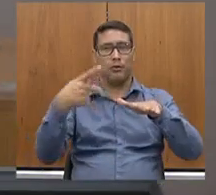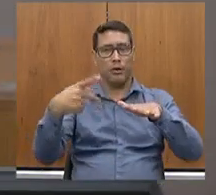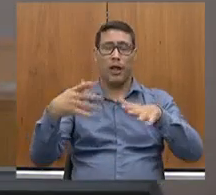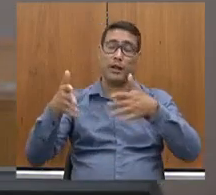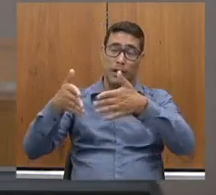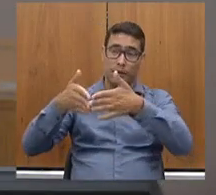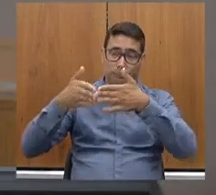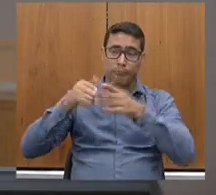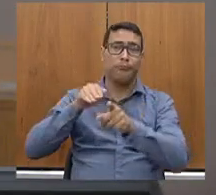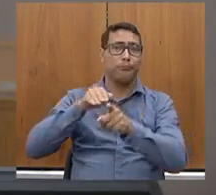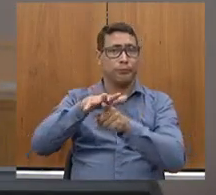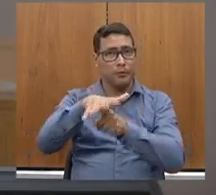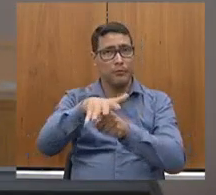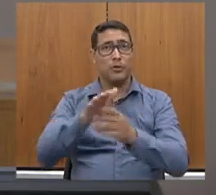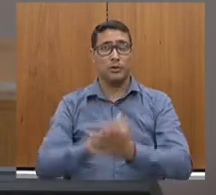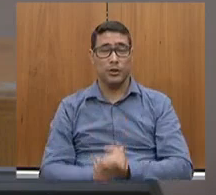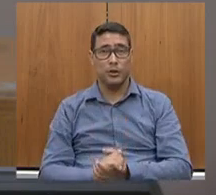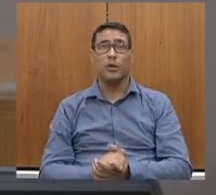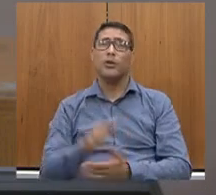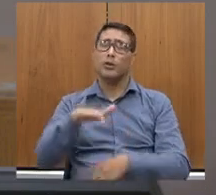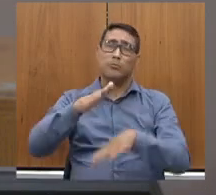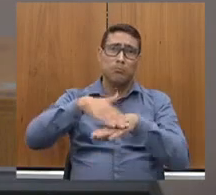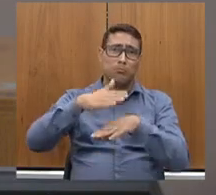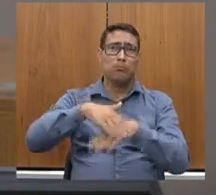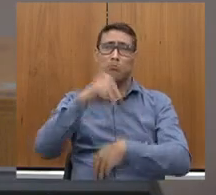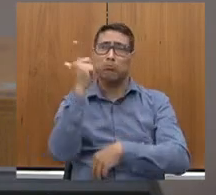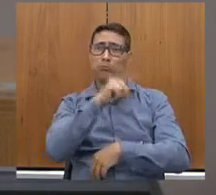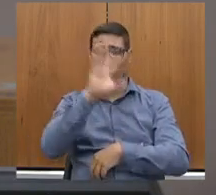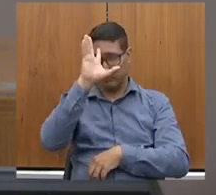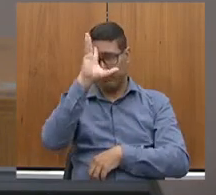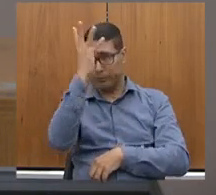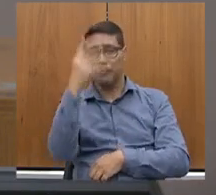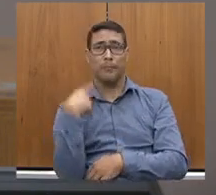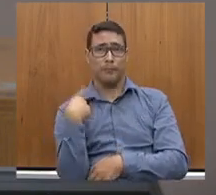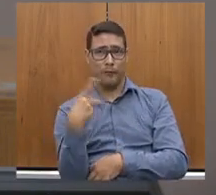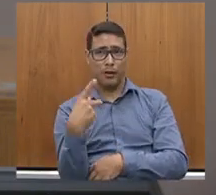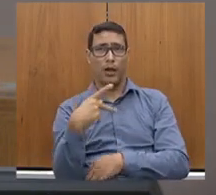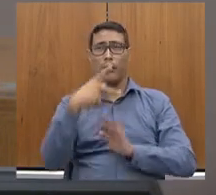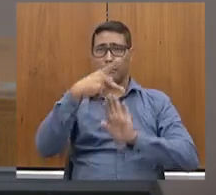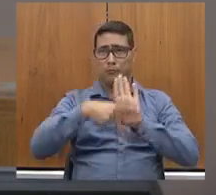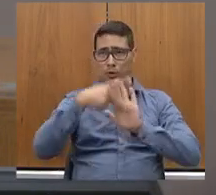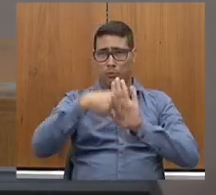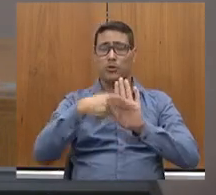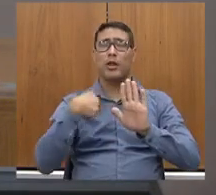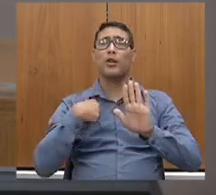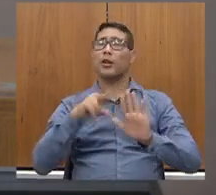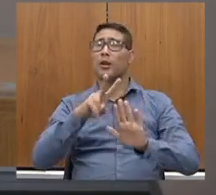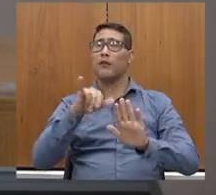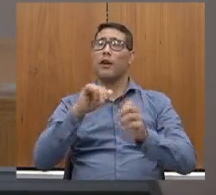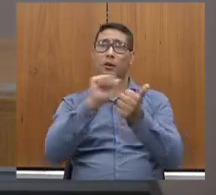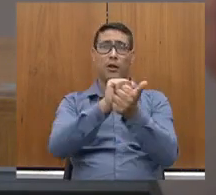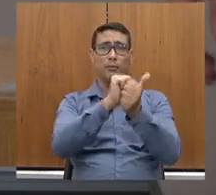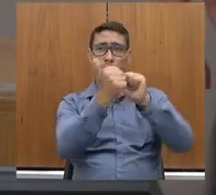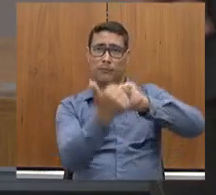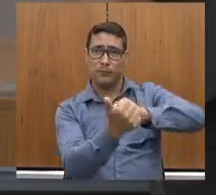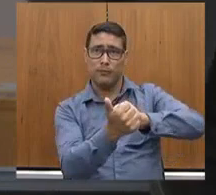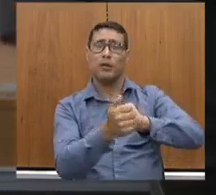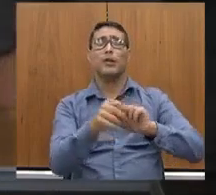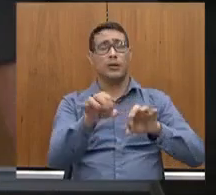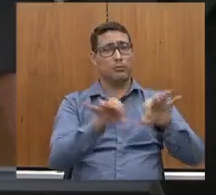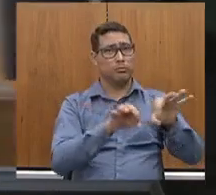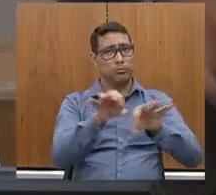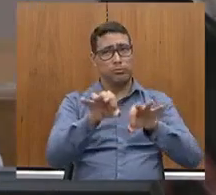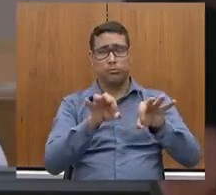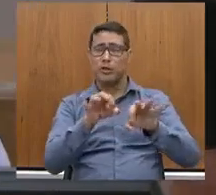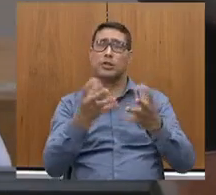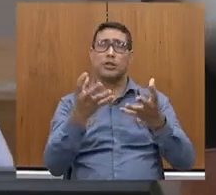está nessa fase, conseguimos recuperar esse projeto, e agora estamos em fase de adaptação para que a gente diminua